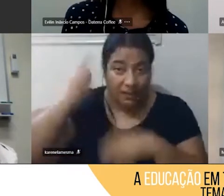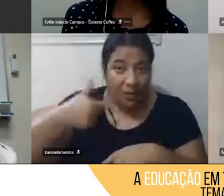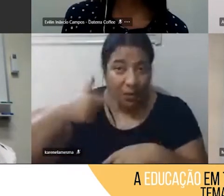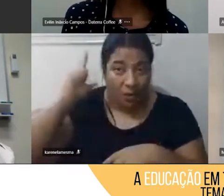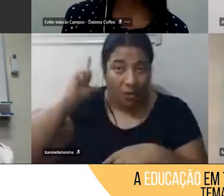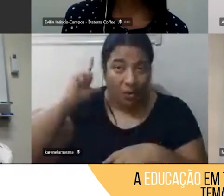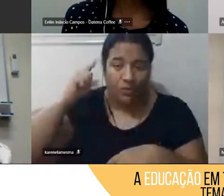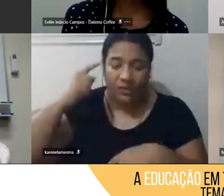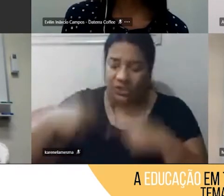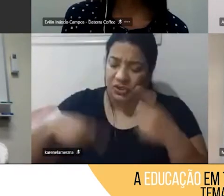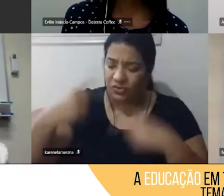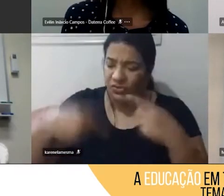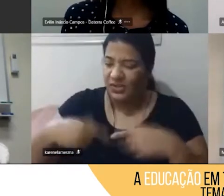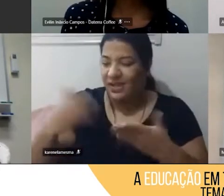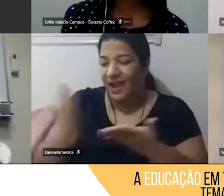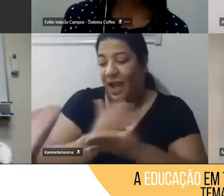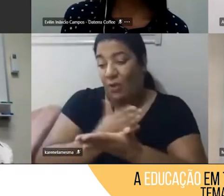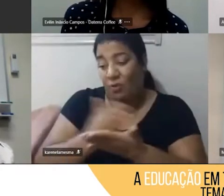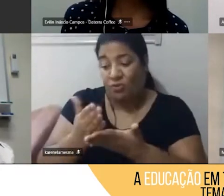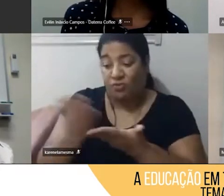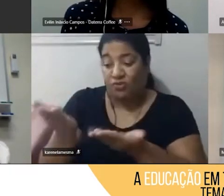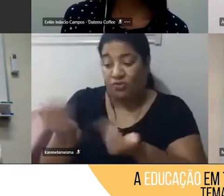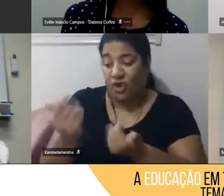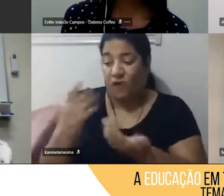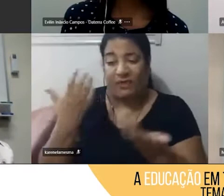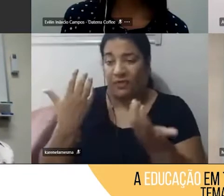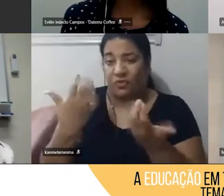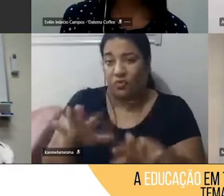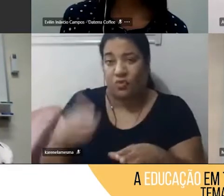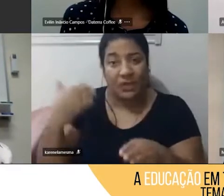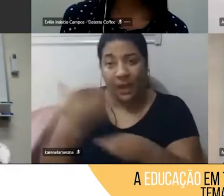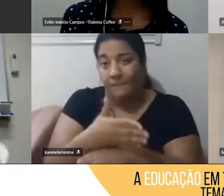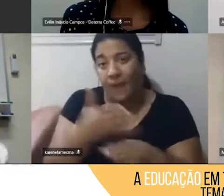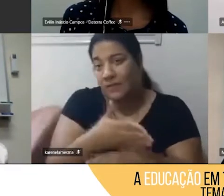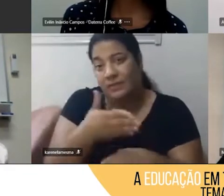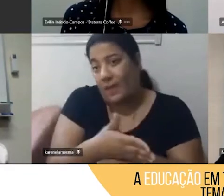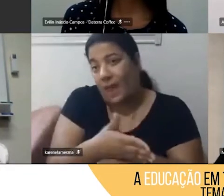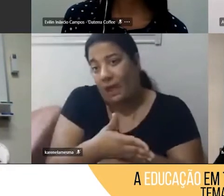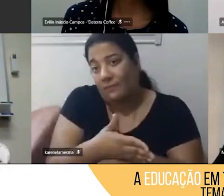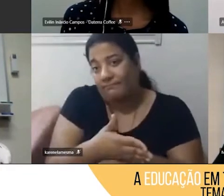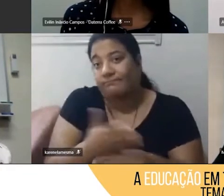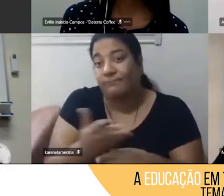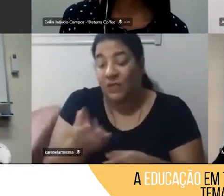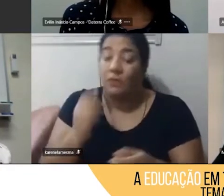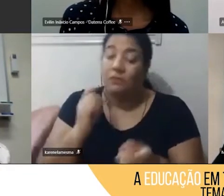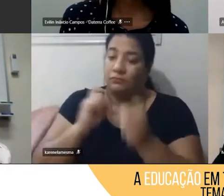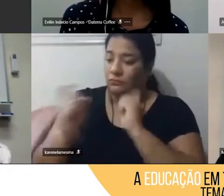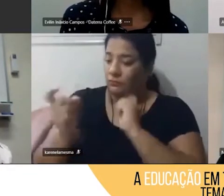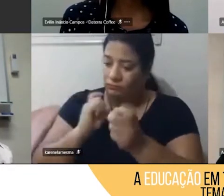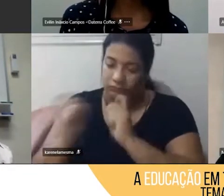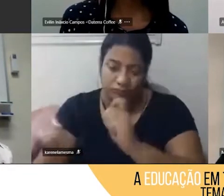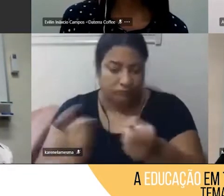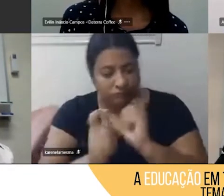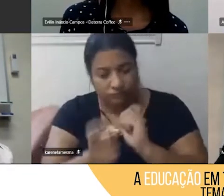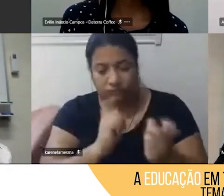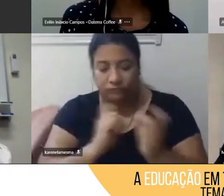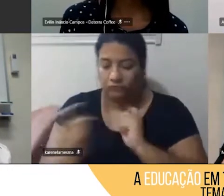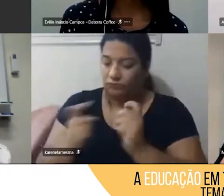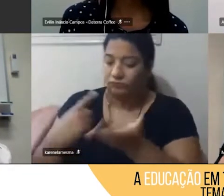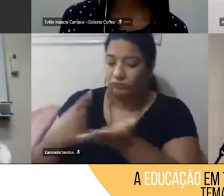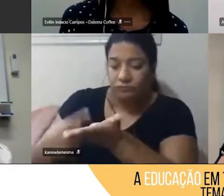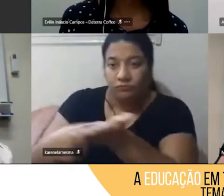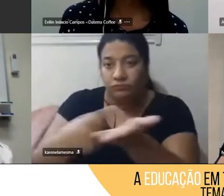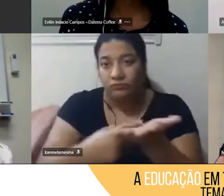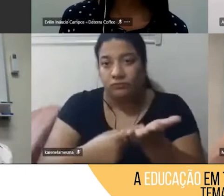participam, nós levamos para a nossa roda, então a nossa reunião, mesmo quando é necessário trocar o